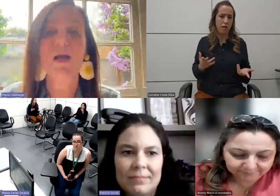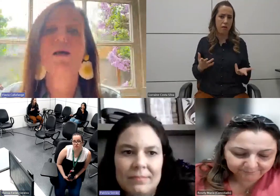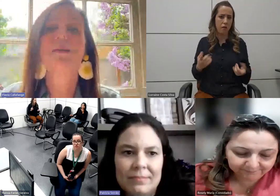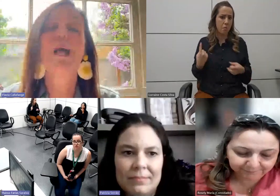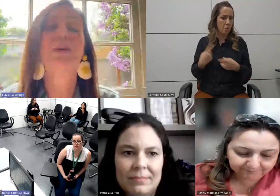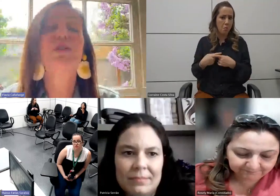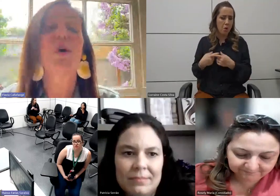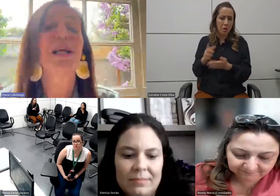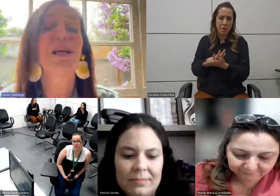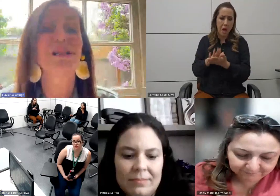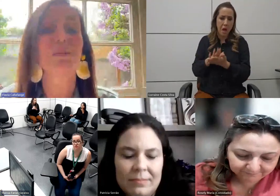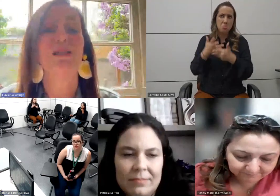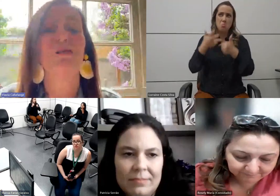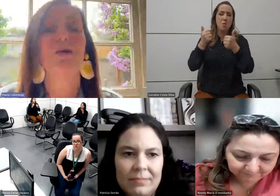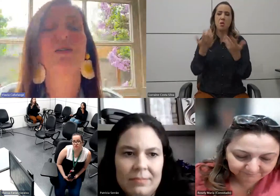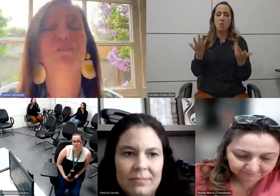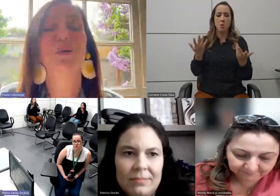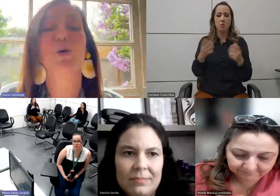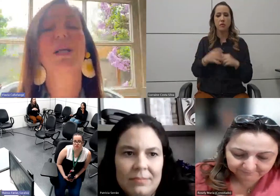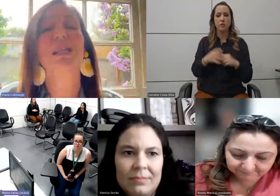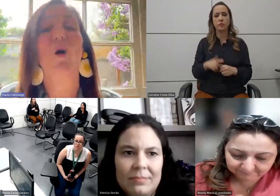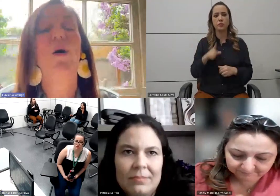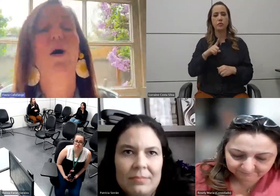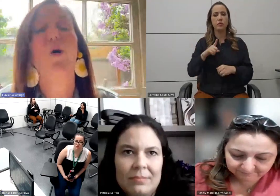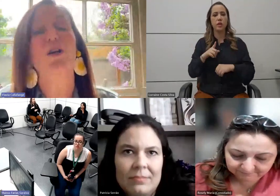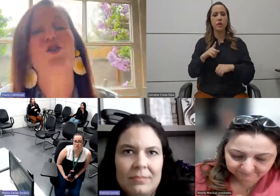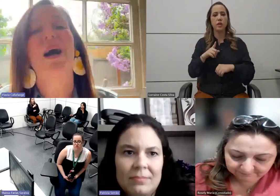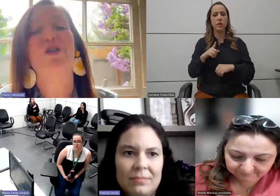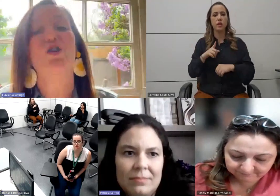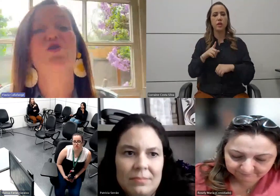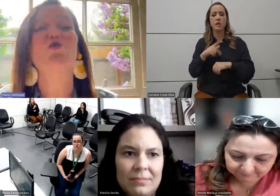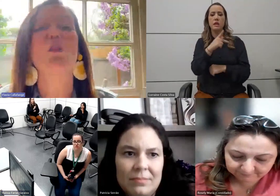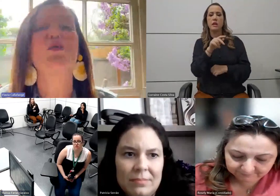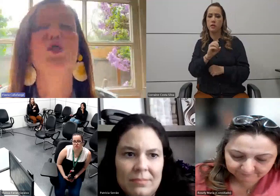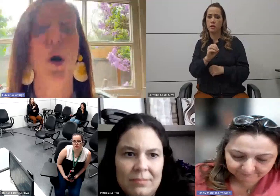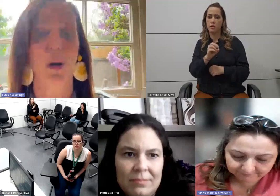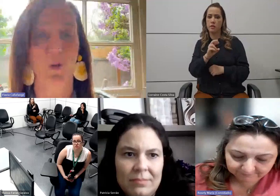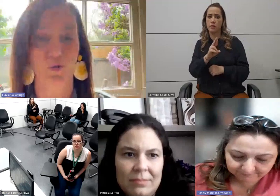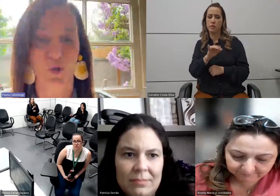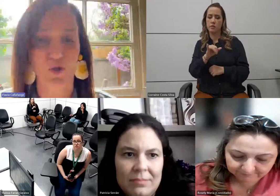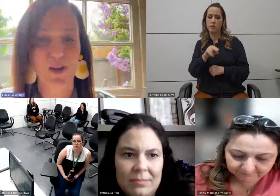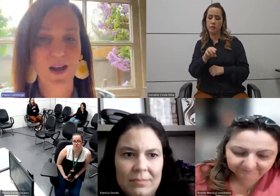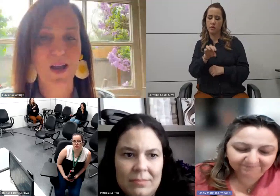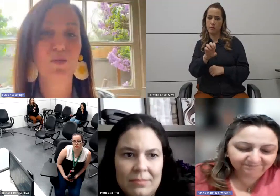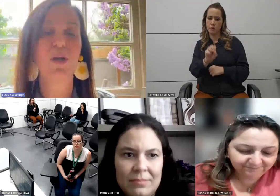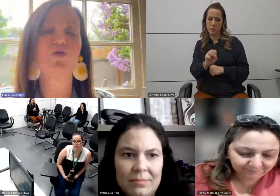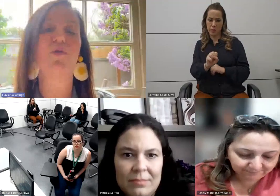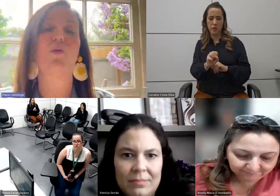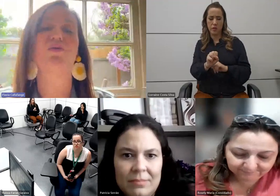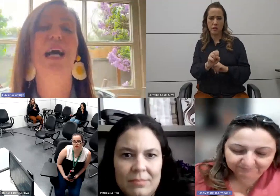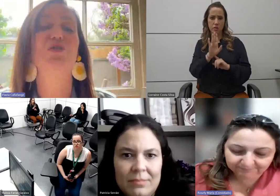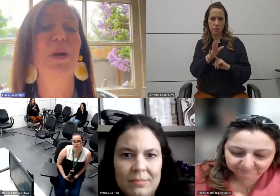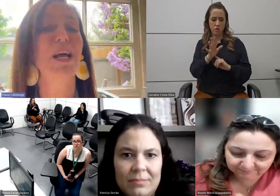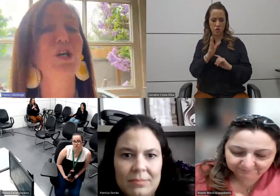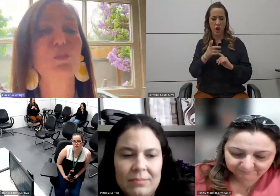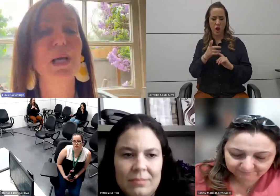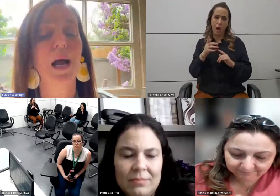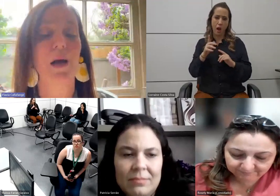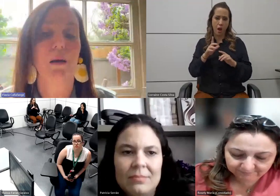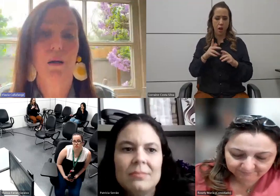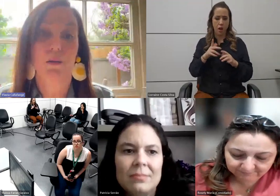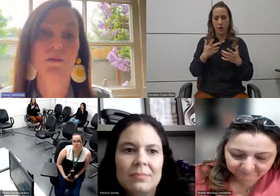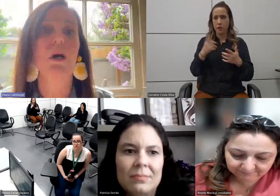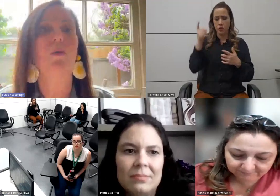Então, assim, tenho pisoríase, mas a pisoríase agora já atingiu os meus órgãos. Eu tenho dificuldade para